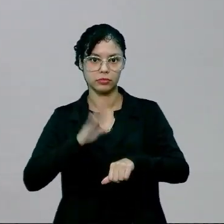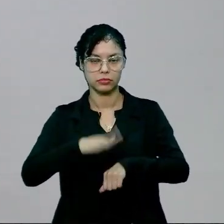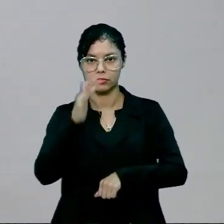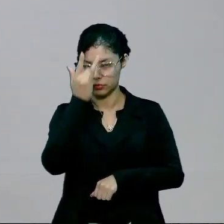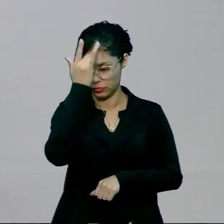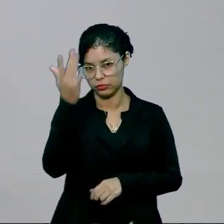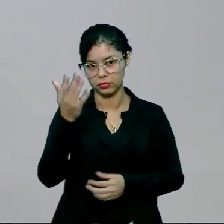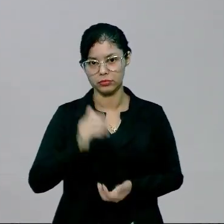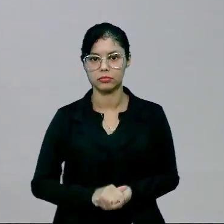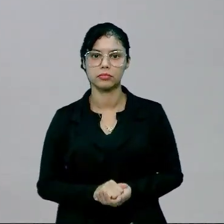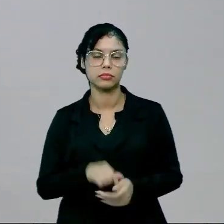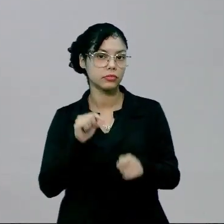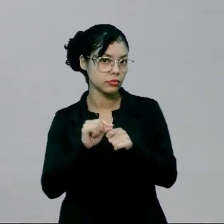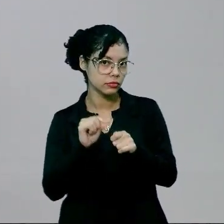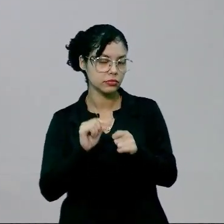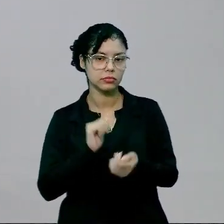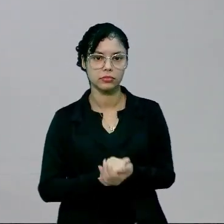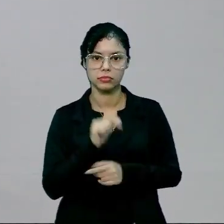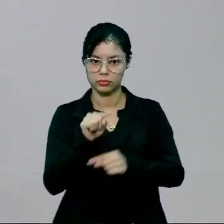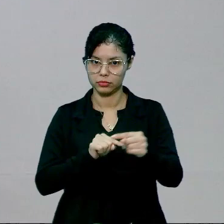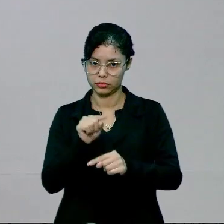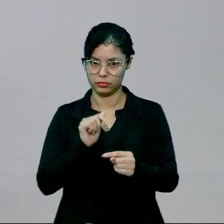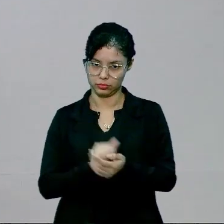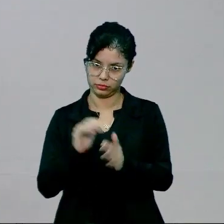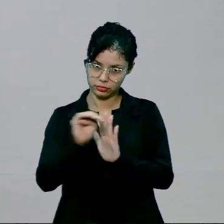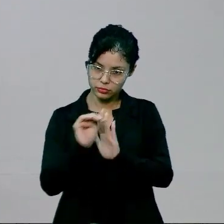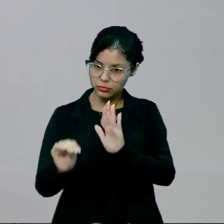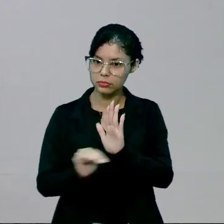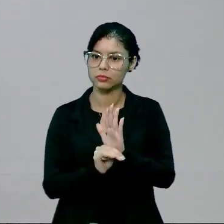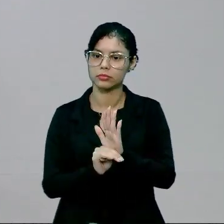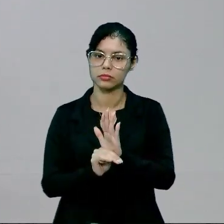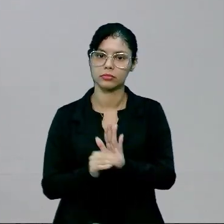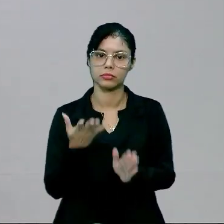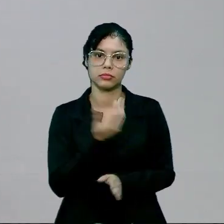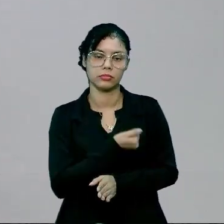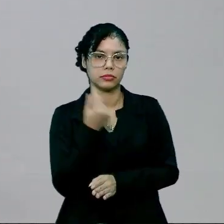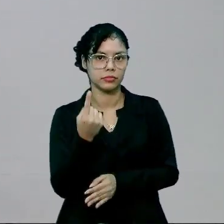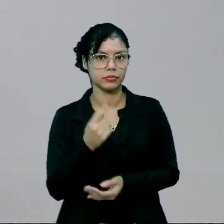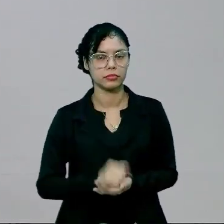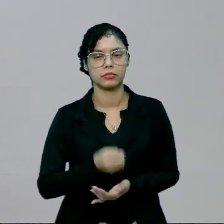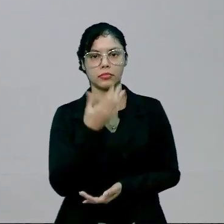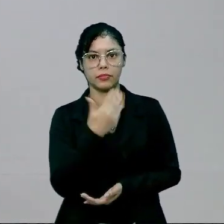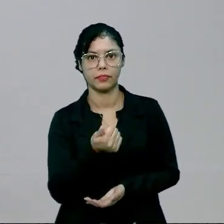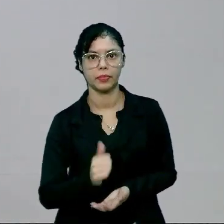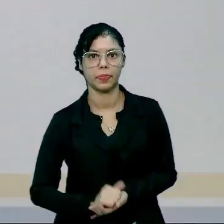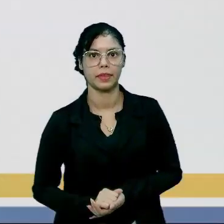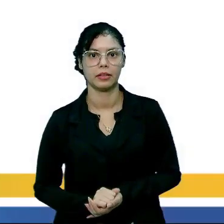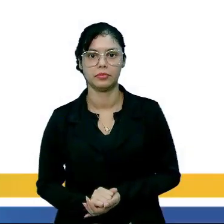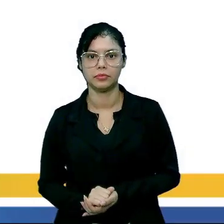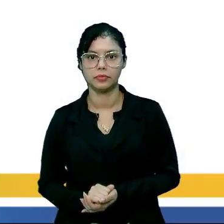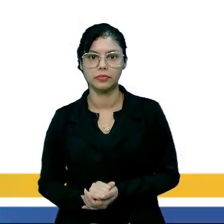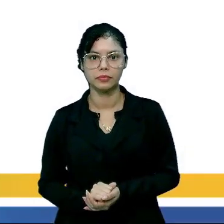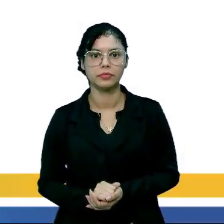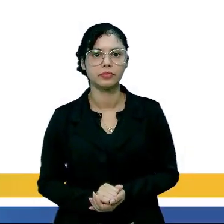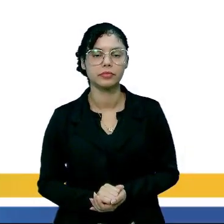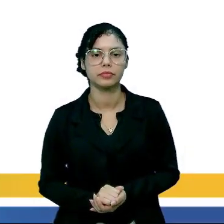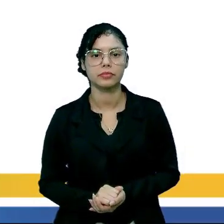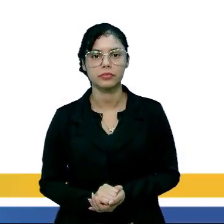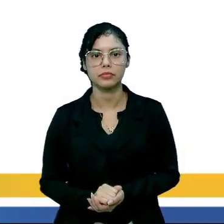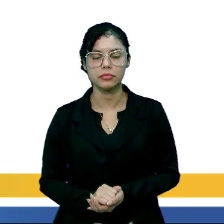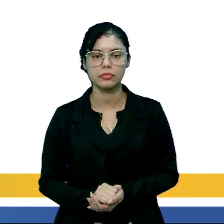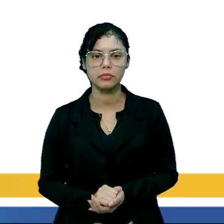muito mais fácil de fazer. E a divisão lá embaixo vai ficar só o número 1. Tudo bem? Então, vamos lá, continuando.